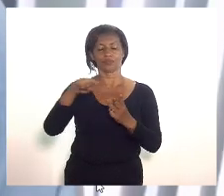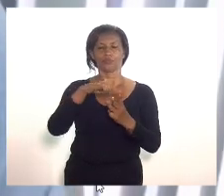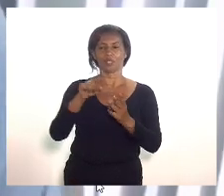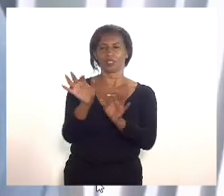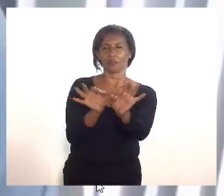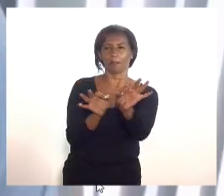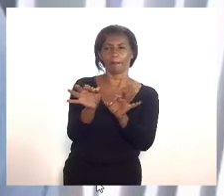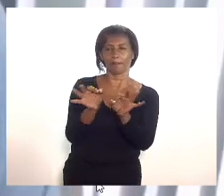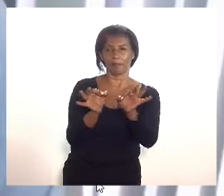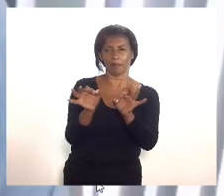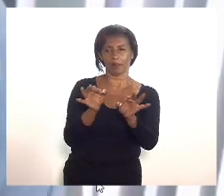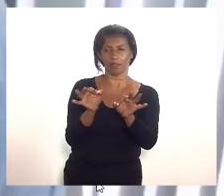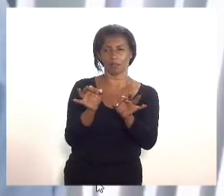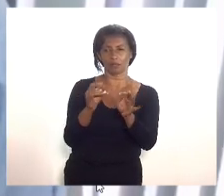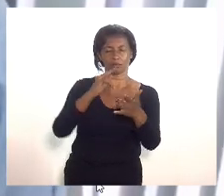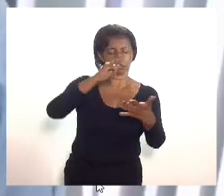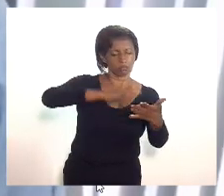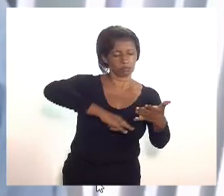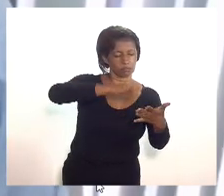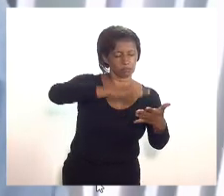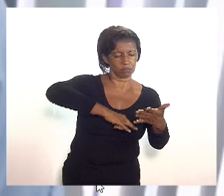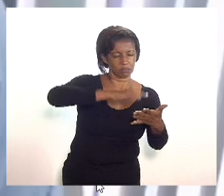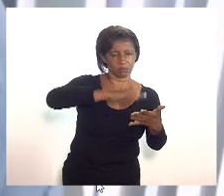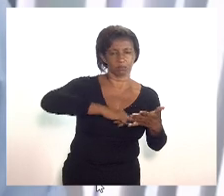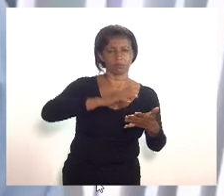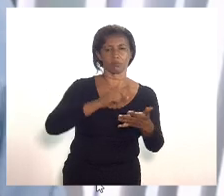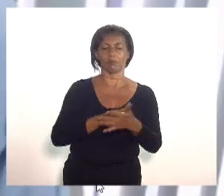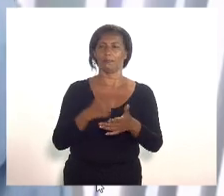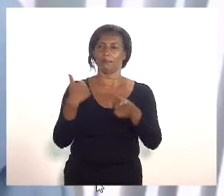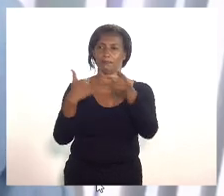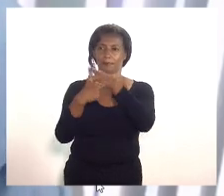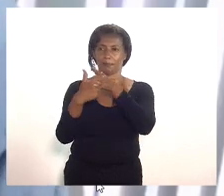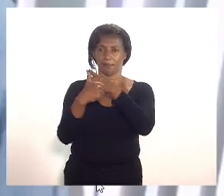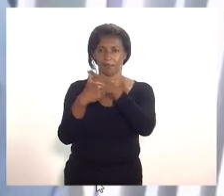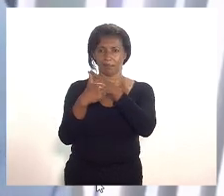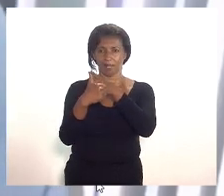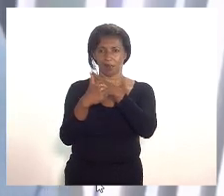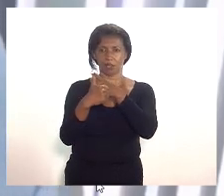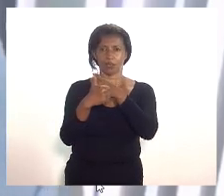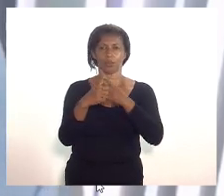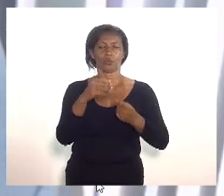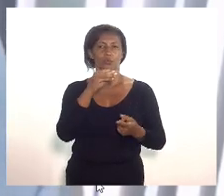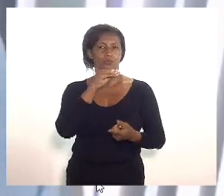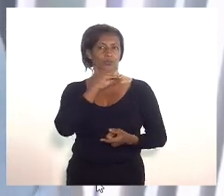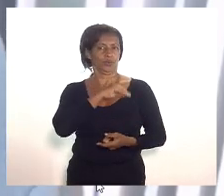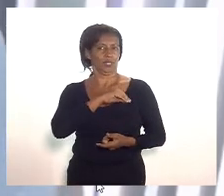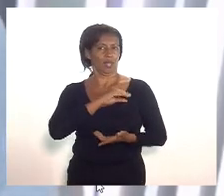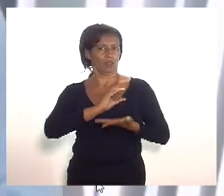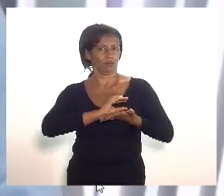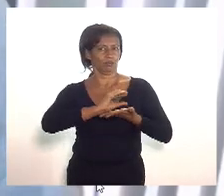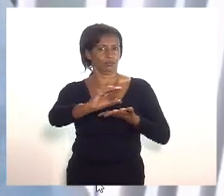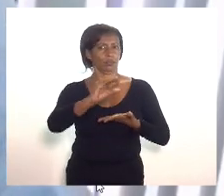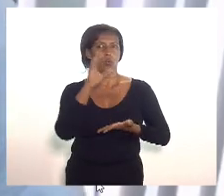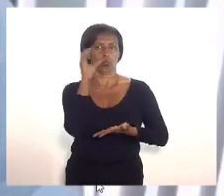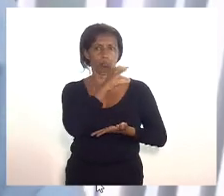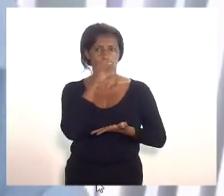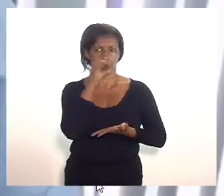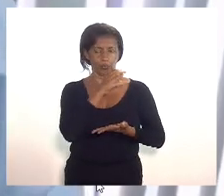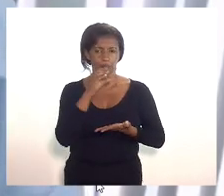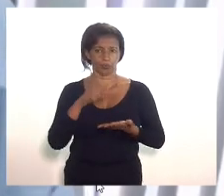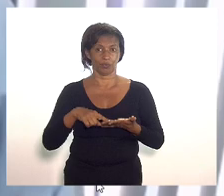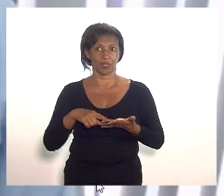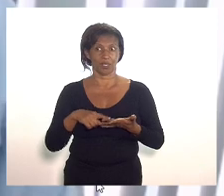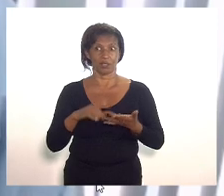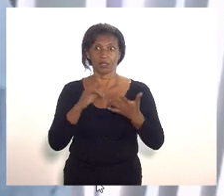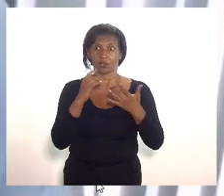preparando os parâmetros para a concessão primeiro do auxílio emergencial depois da linha de crédito eu quero dizer que isso é